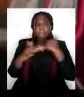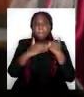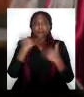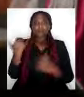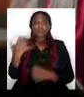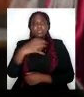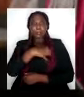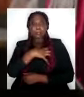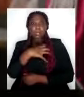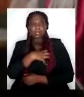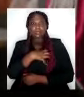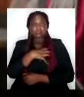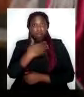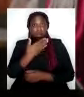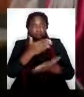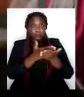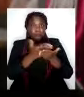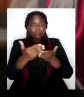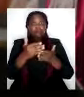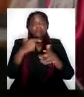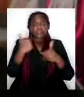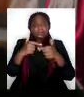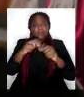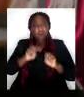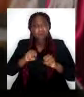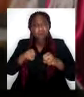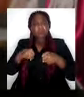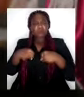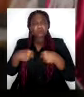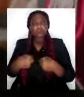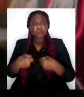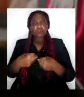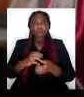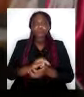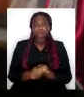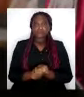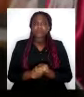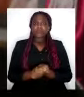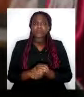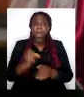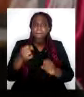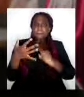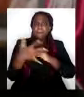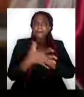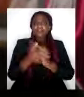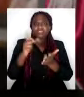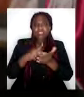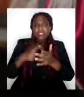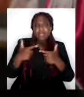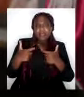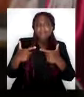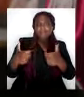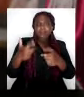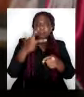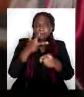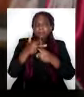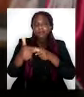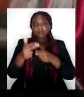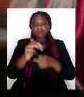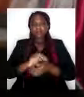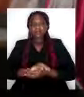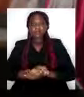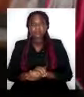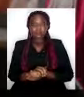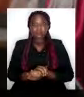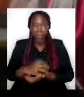mortos na Bahia. Desde o início, trabalhamos incansavelmente, tratando a pandemia como uma verdadeira guerra a ser